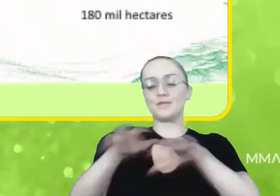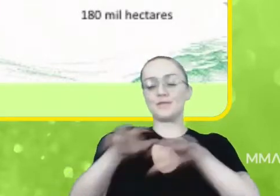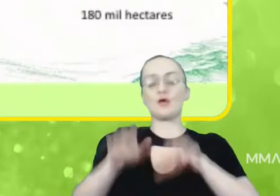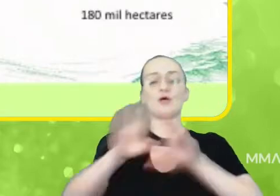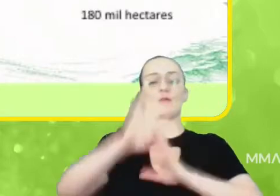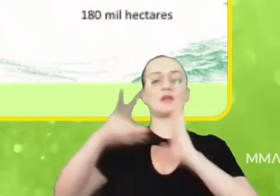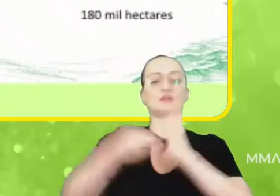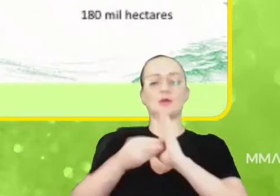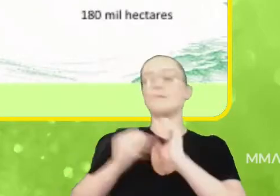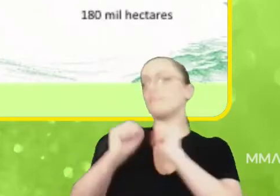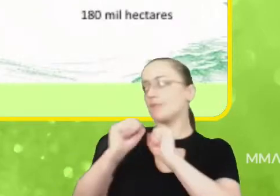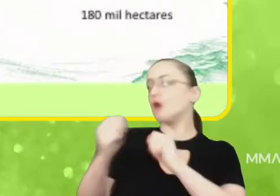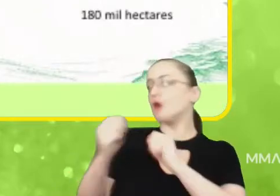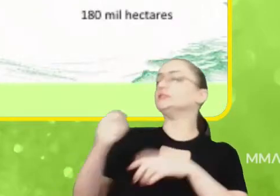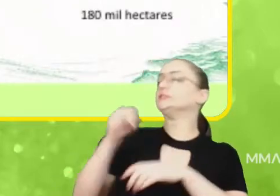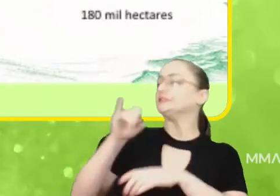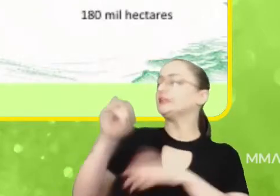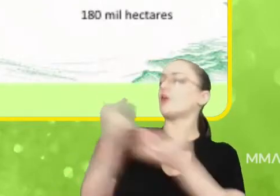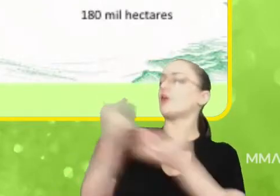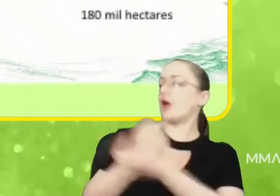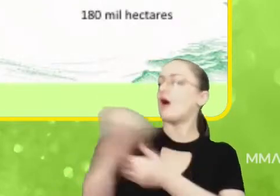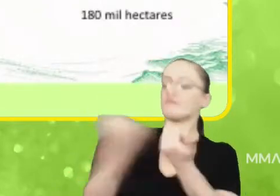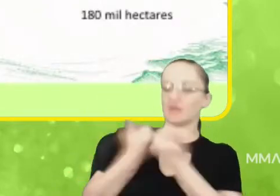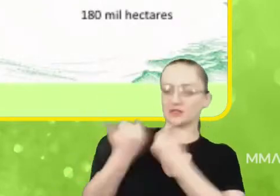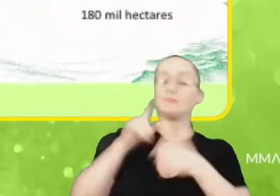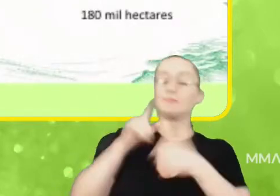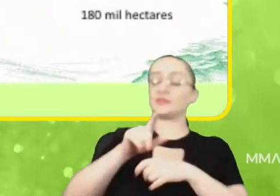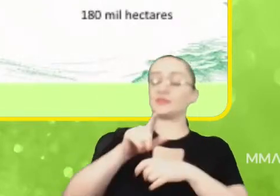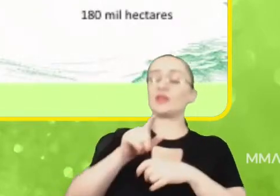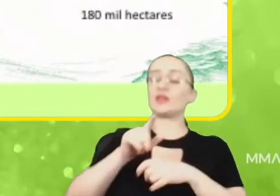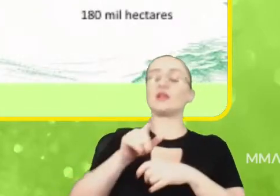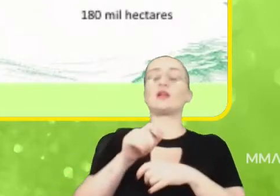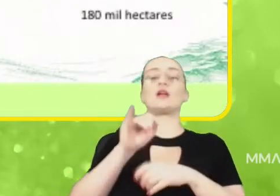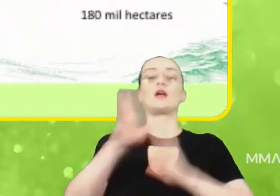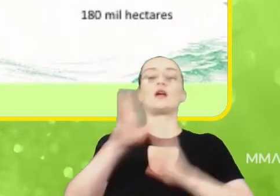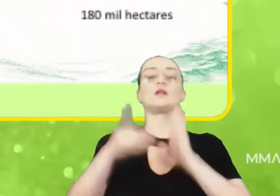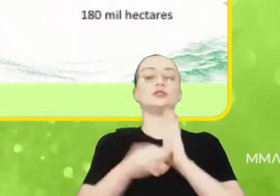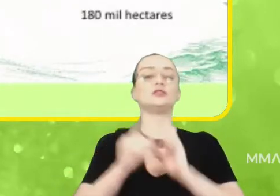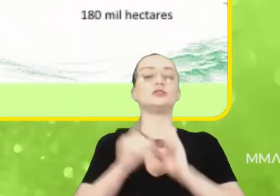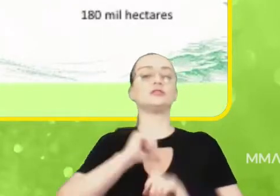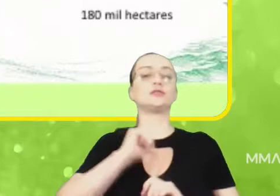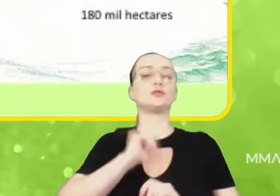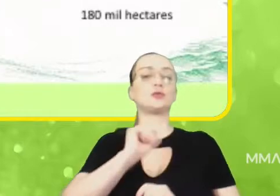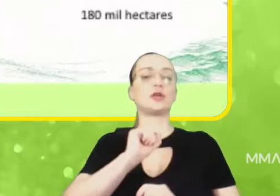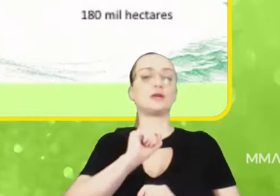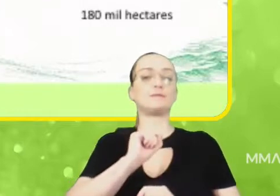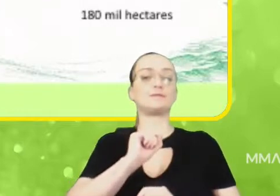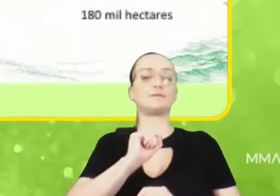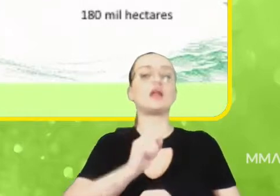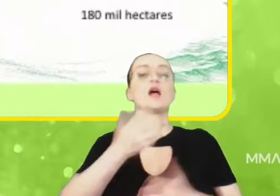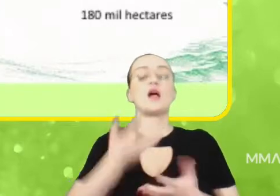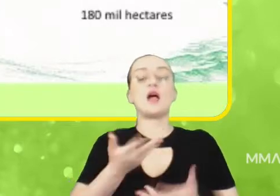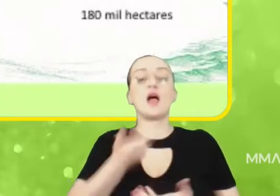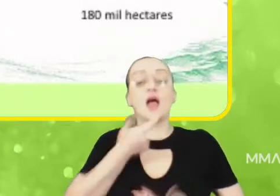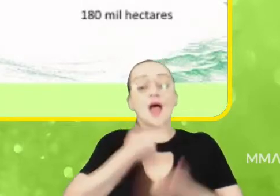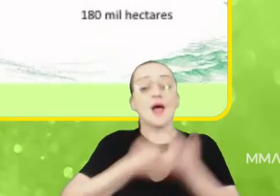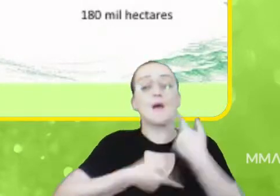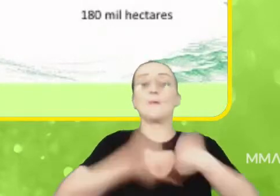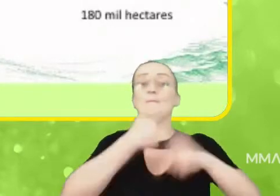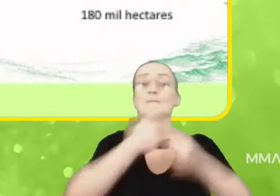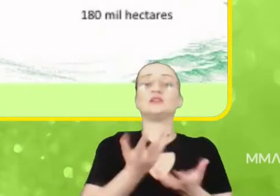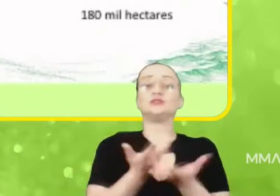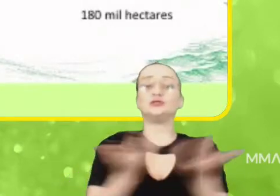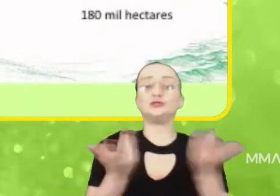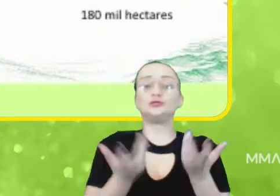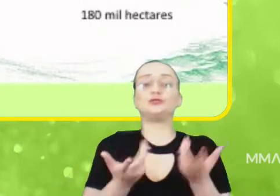pode me corrigir se eu estiver errada, é que o bioma Amazônia tem essa facilidade de recuperação da vegetação nativa. Ele é um